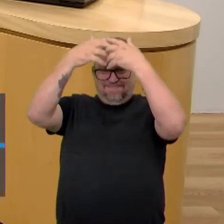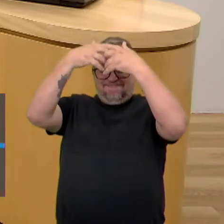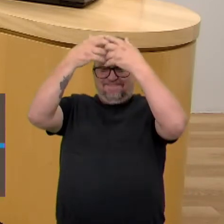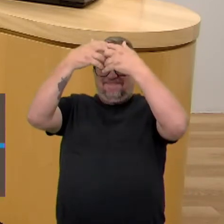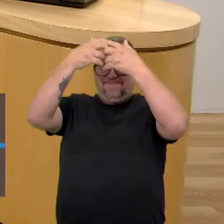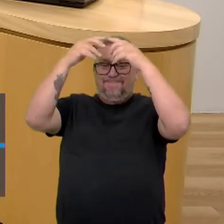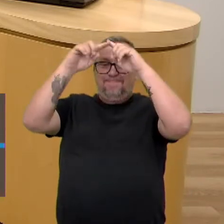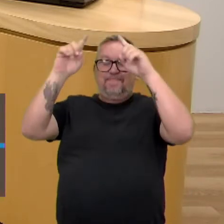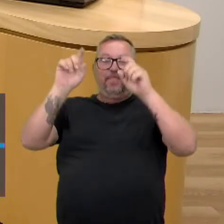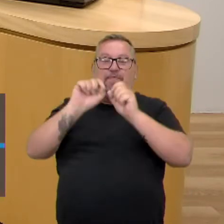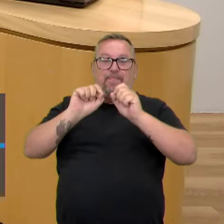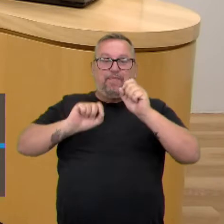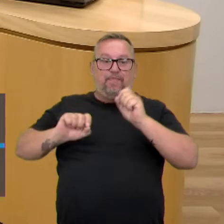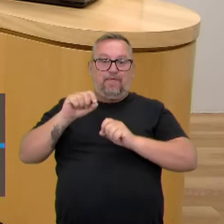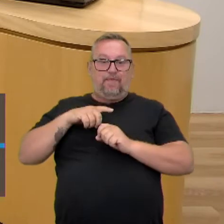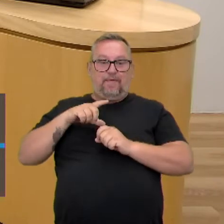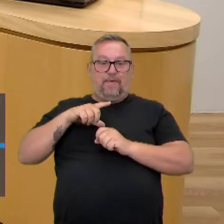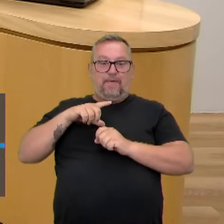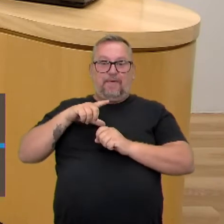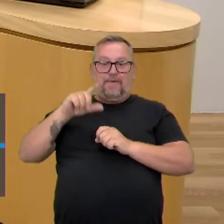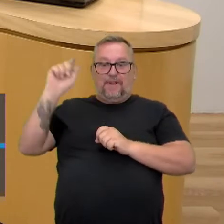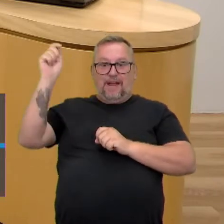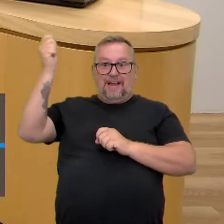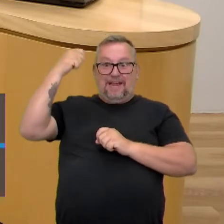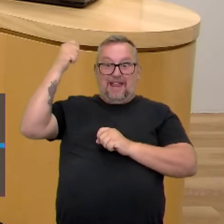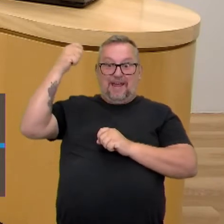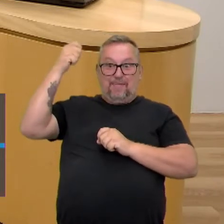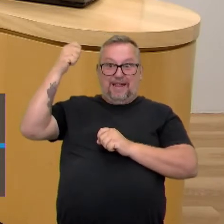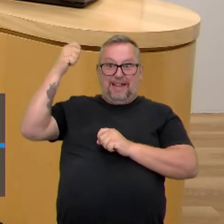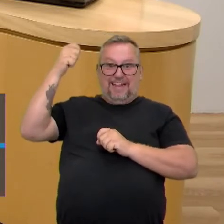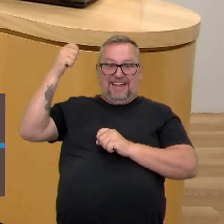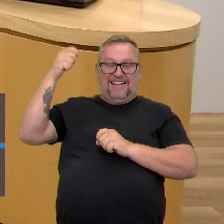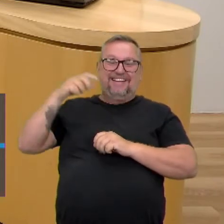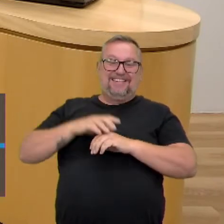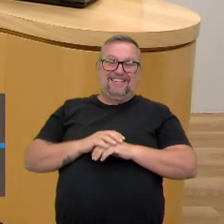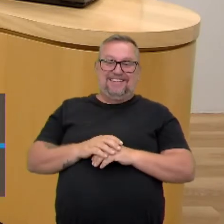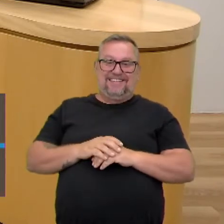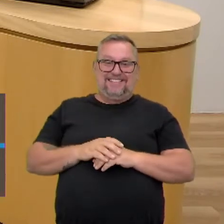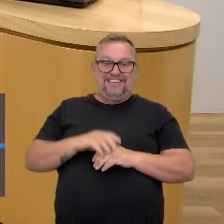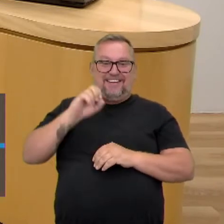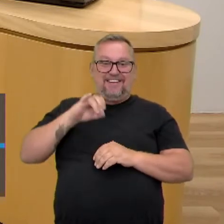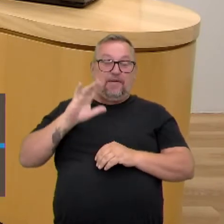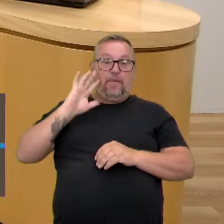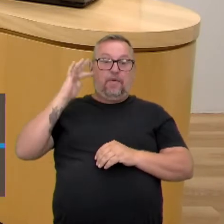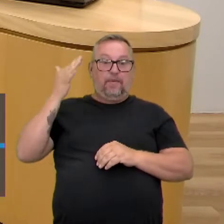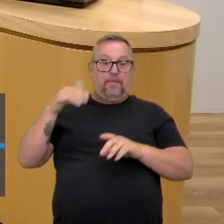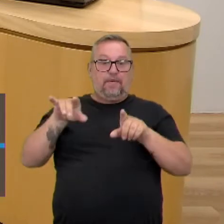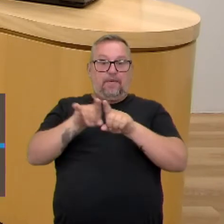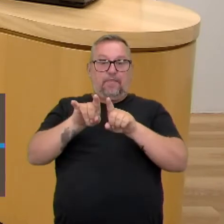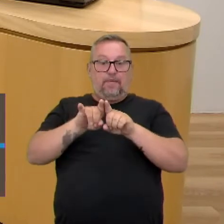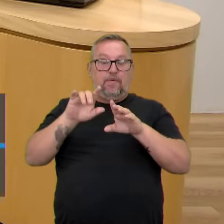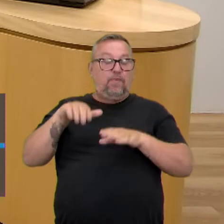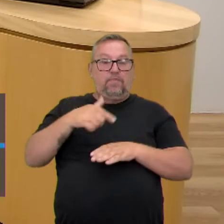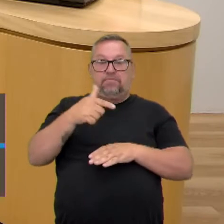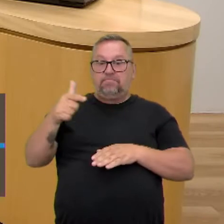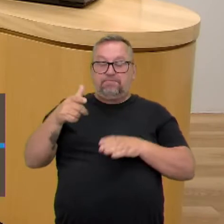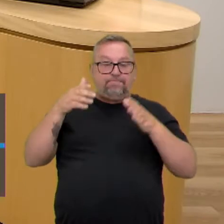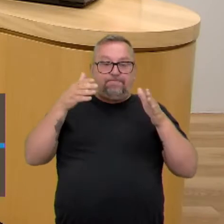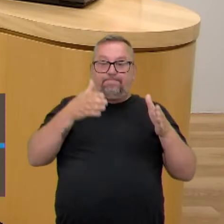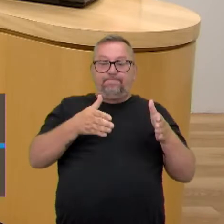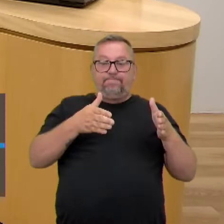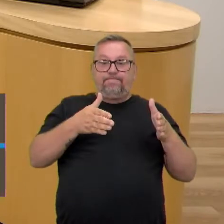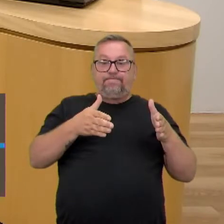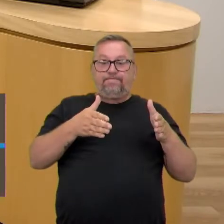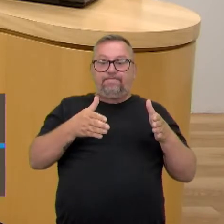espécie de quebre aqui em caso de emergência. Isso muitas vezes rola quando você não está focado. É,